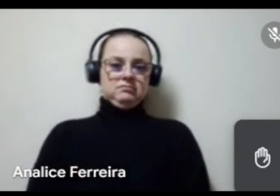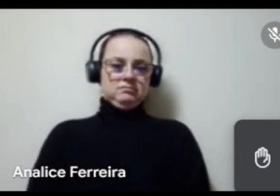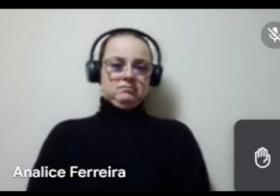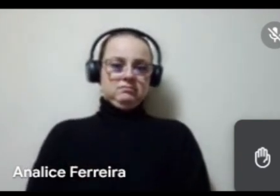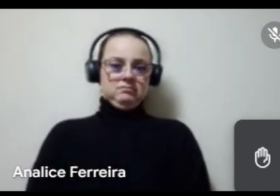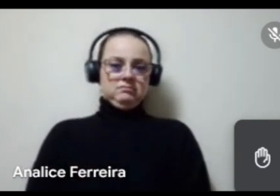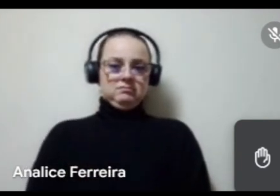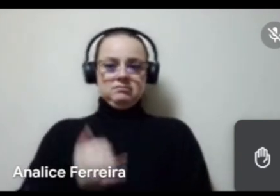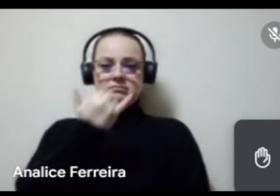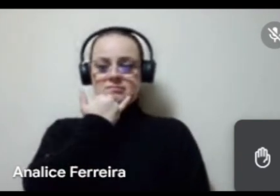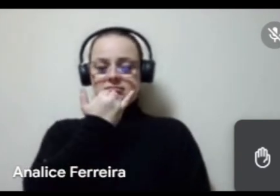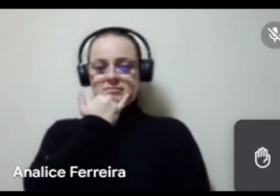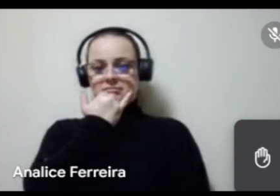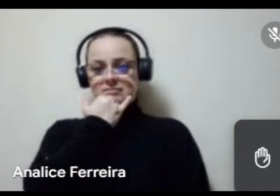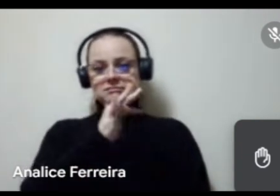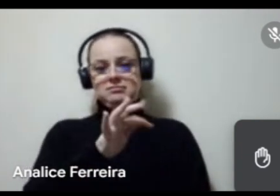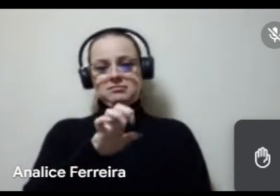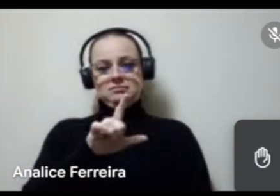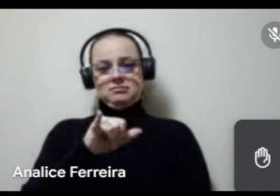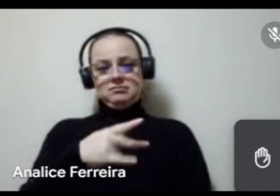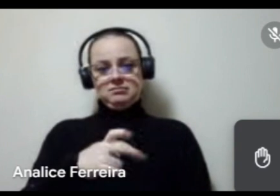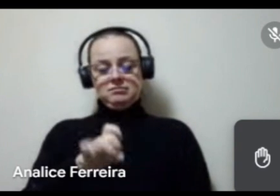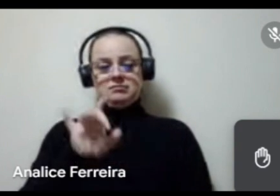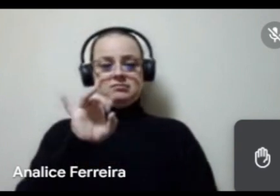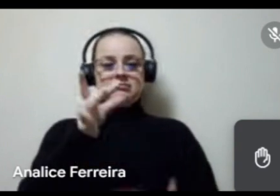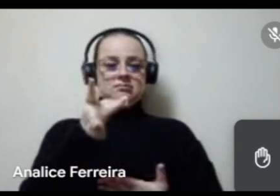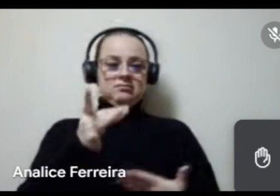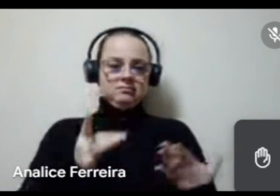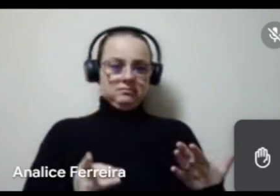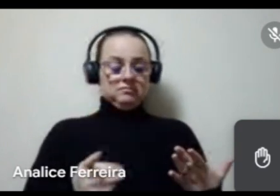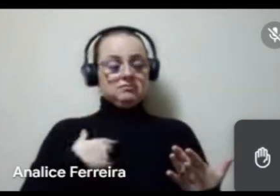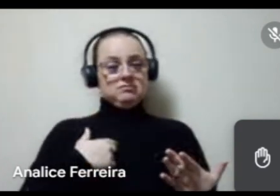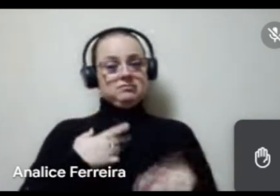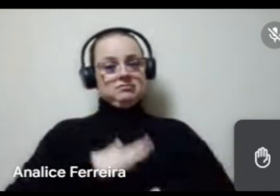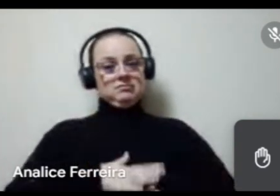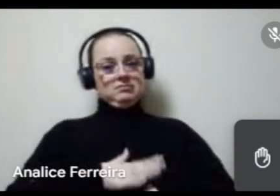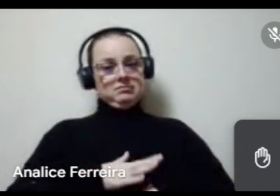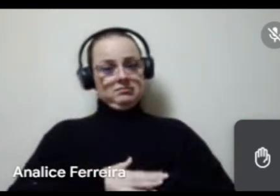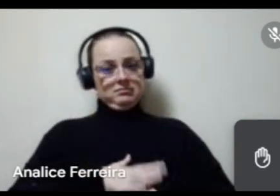desculpa, Felipe, só um detalhe, é dada a hora, tá?